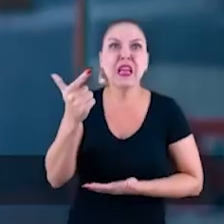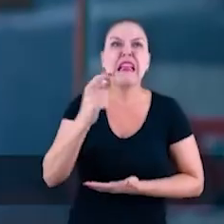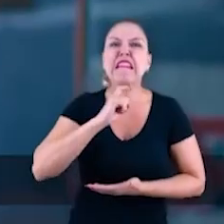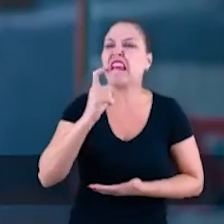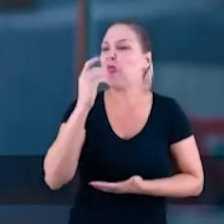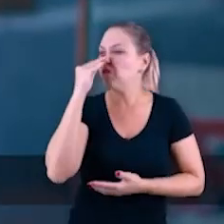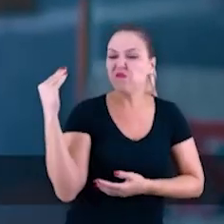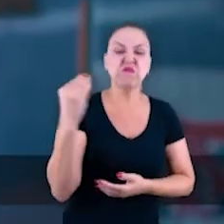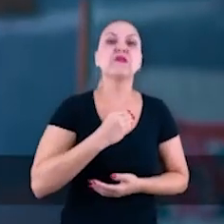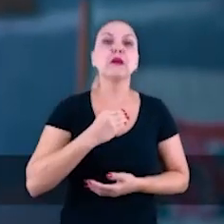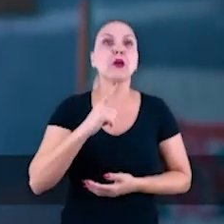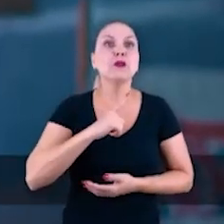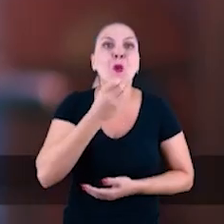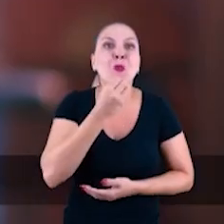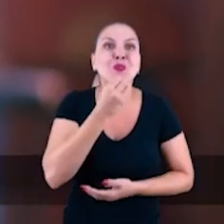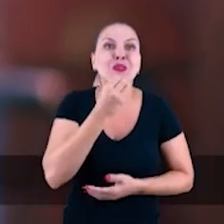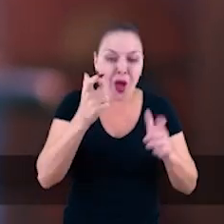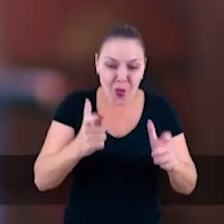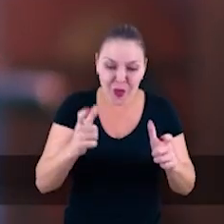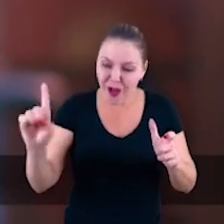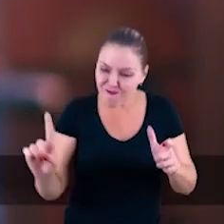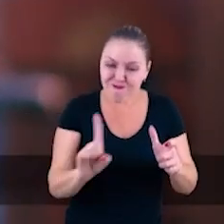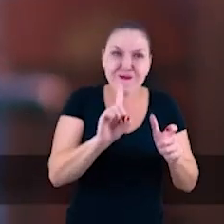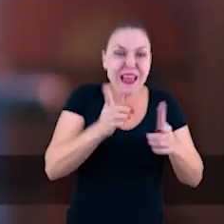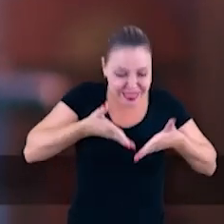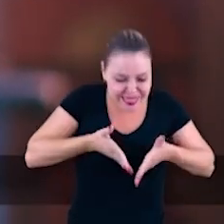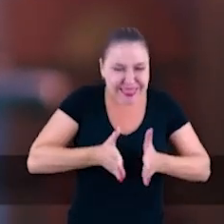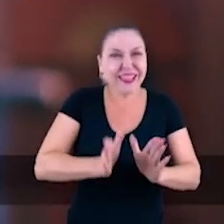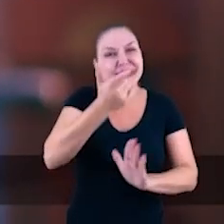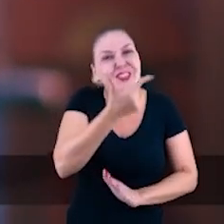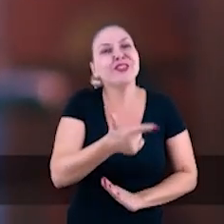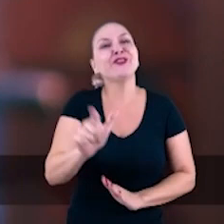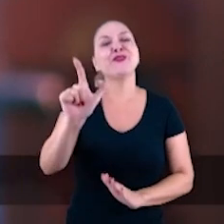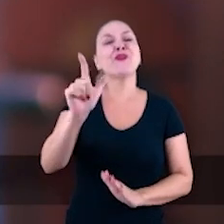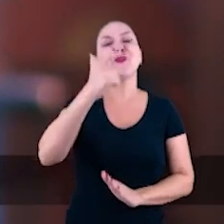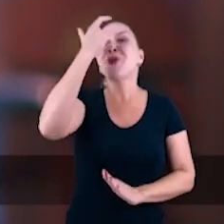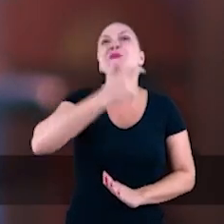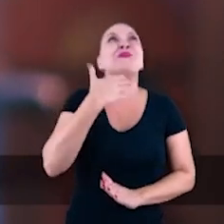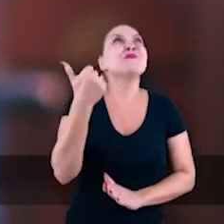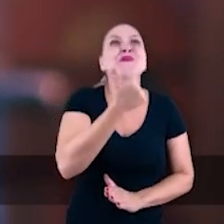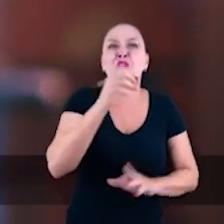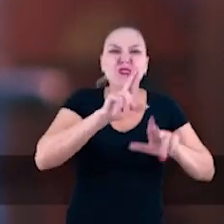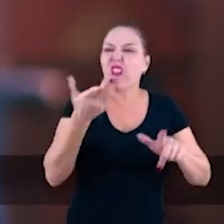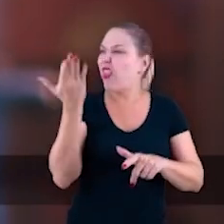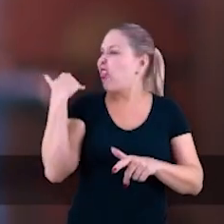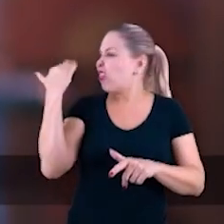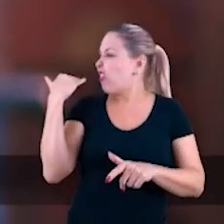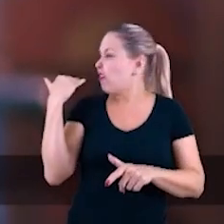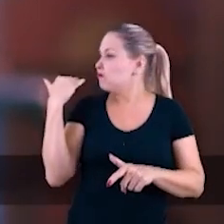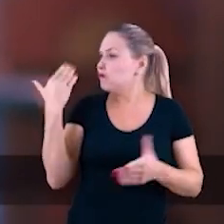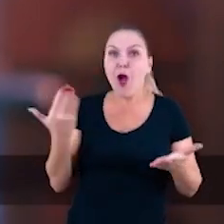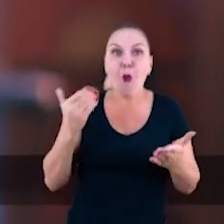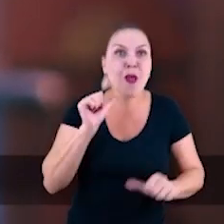Quando ninguém mais me quis, eu tive essa oportunidade de nascer novamente, de ser uma pessoa completamente